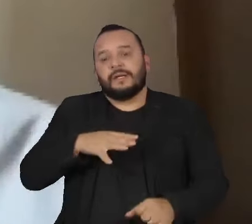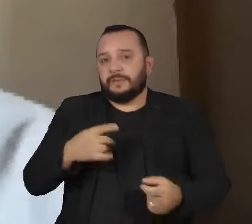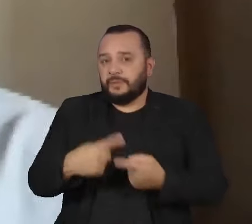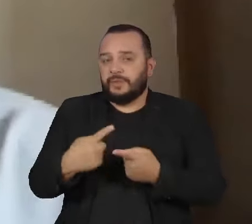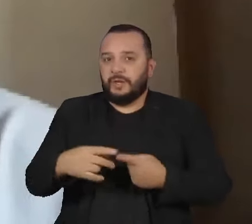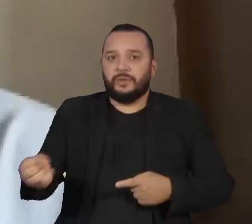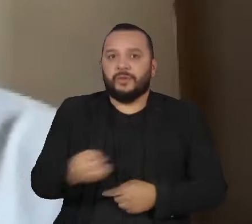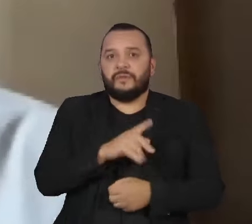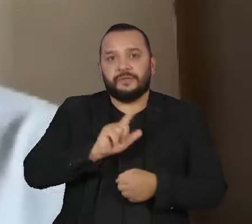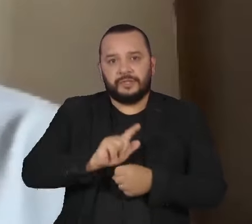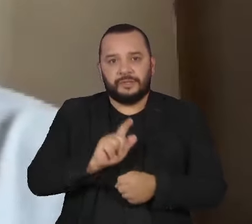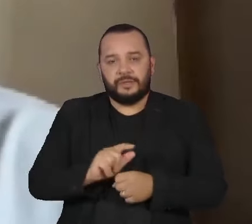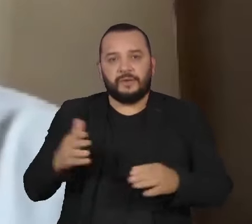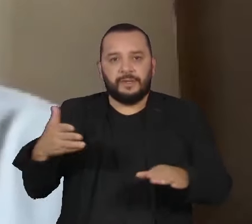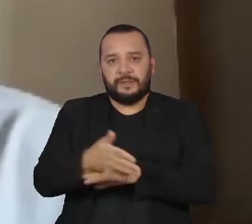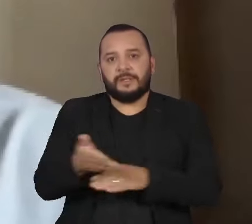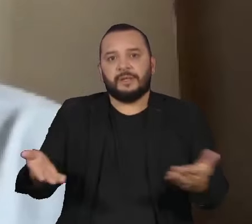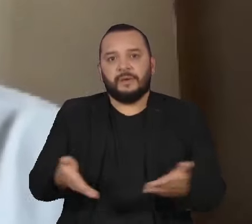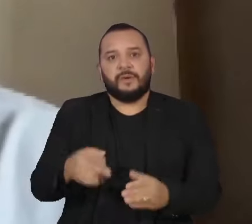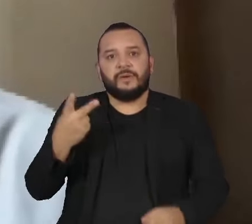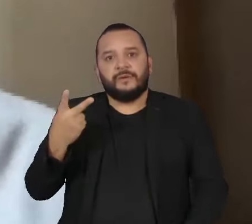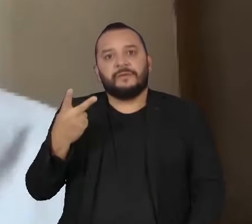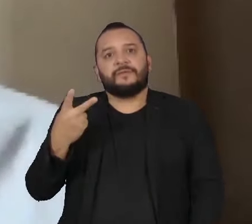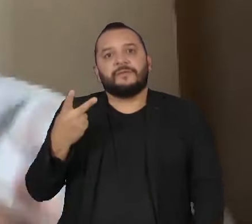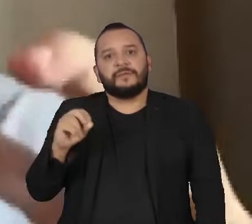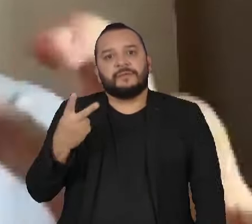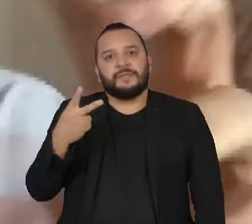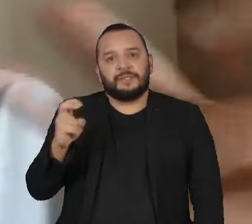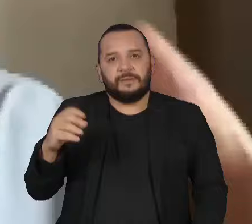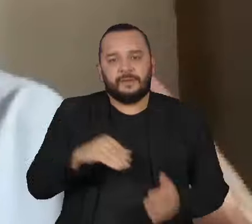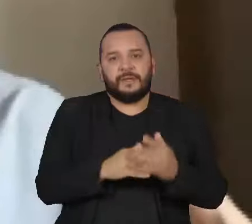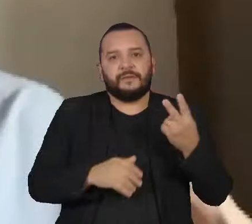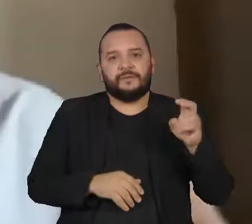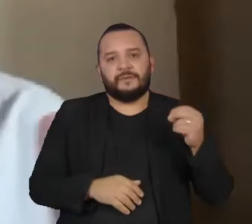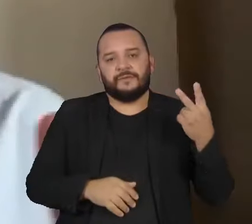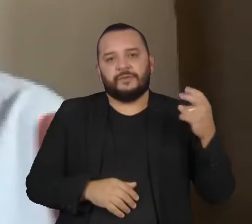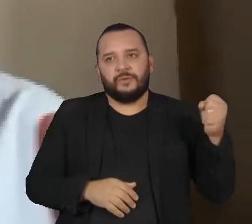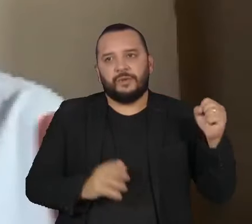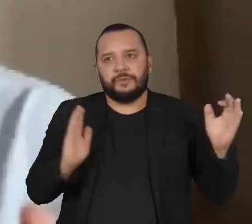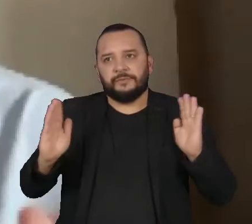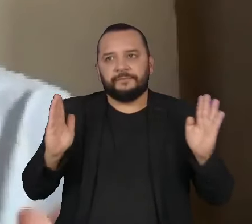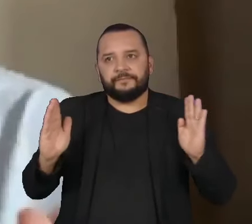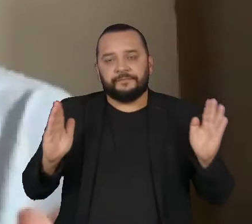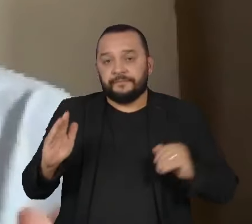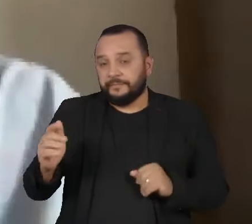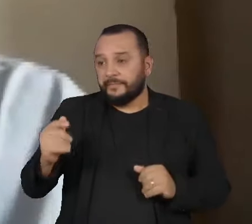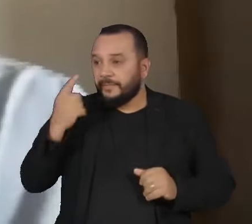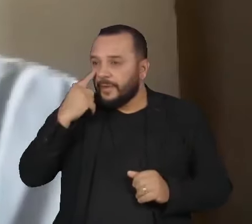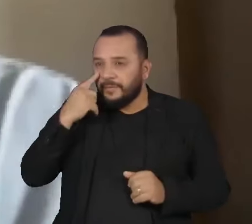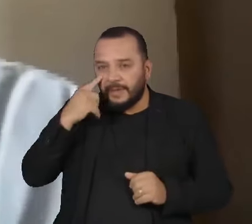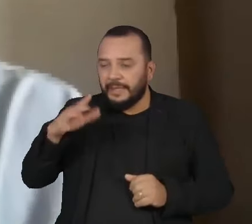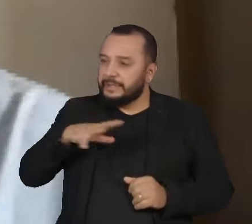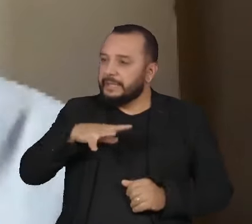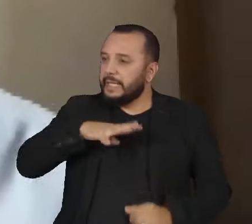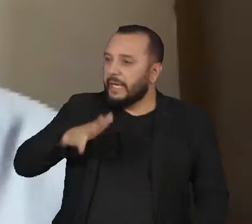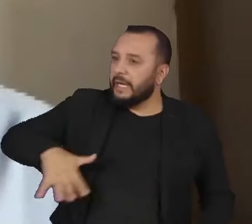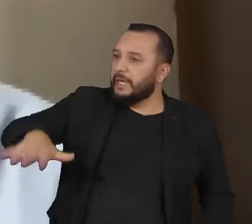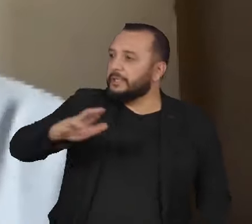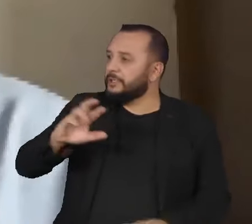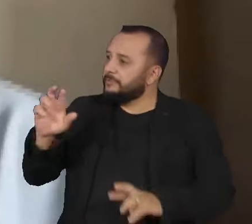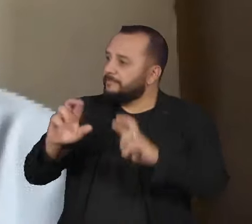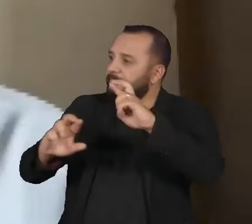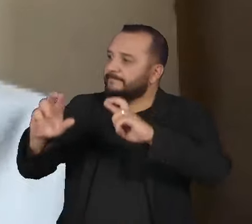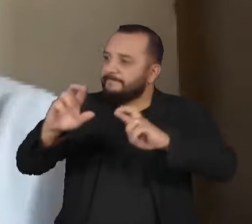que está assumindo agora de 25 a 28. Então, poder olhar as cidades, poder medir essa evolução